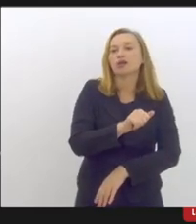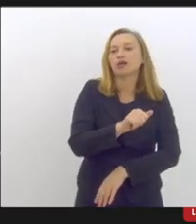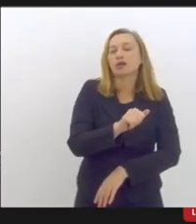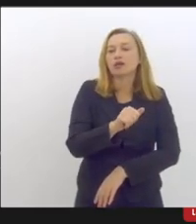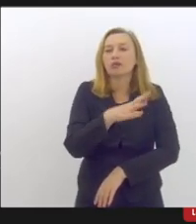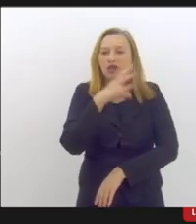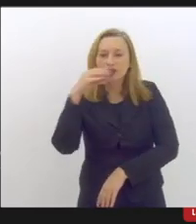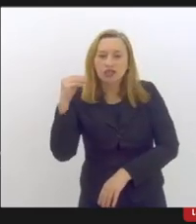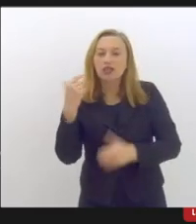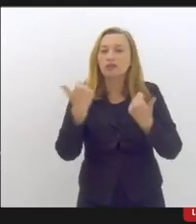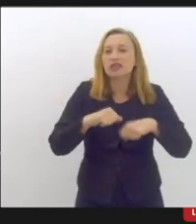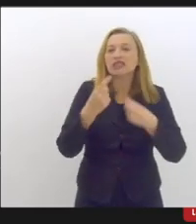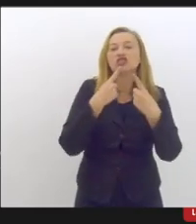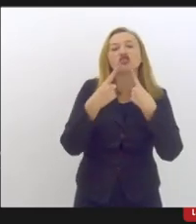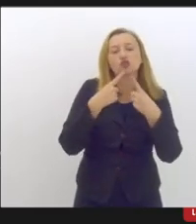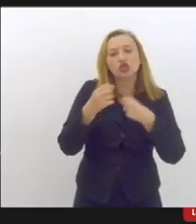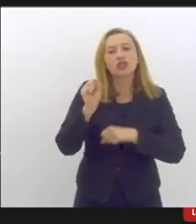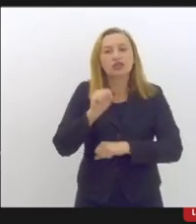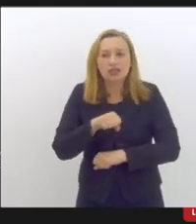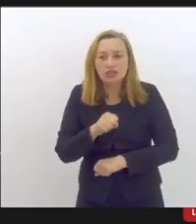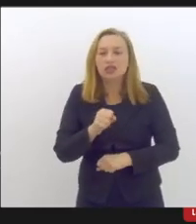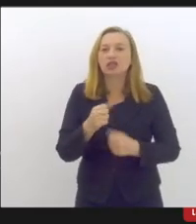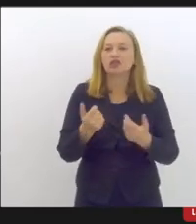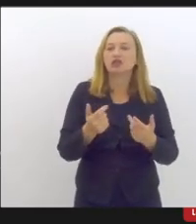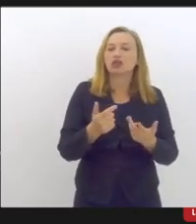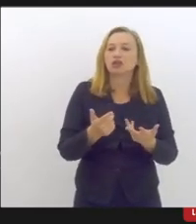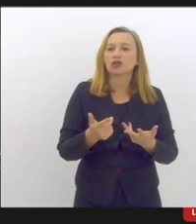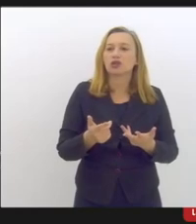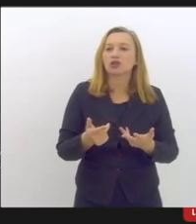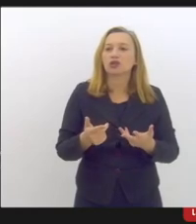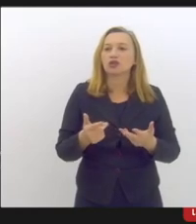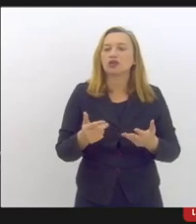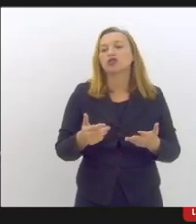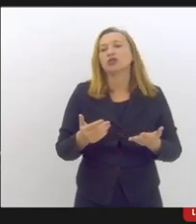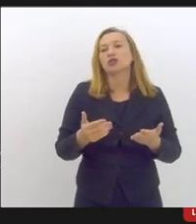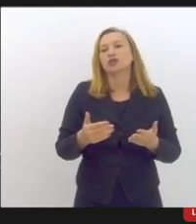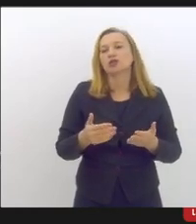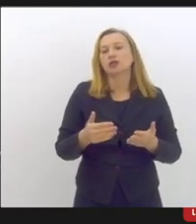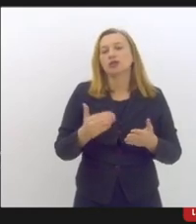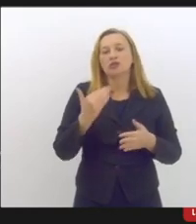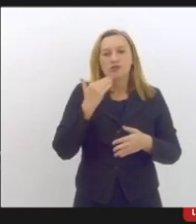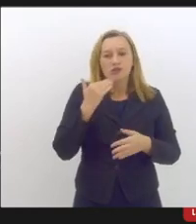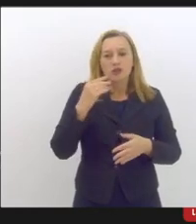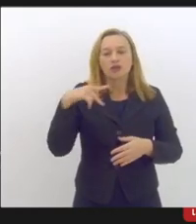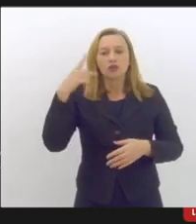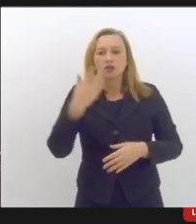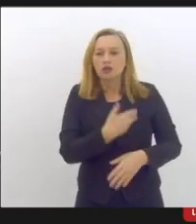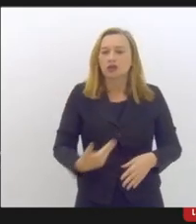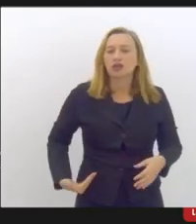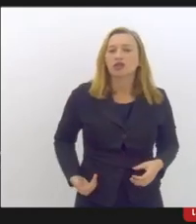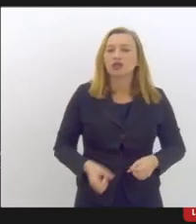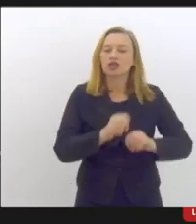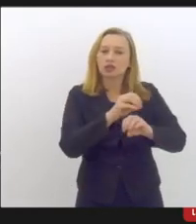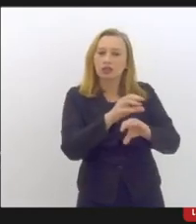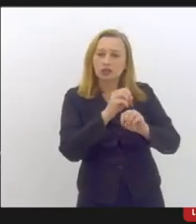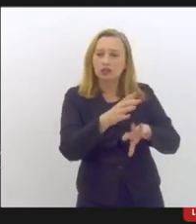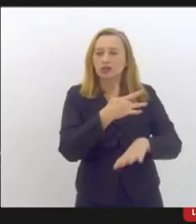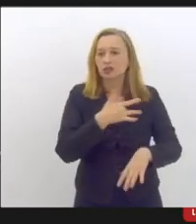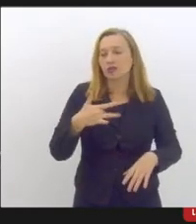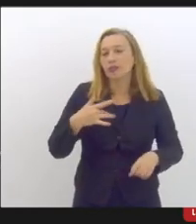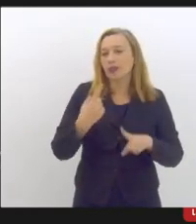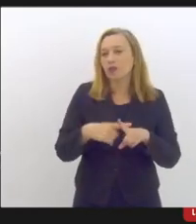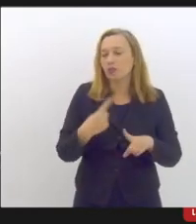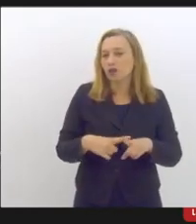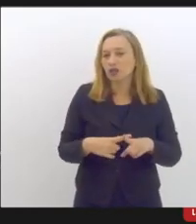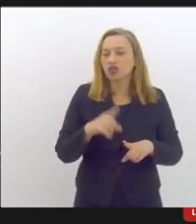acho que a gente precisa discutir mesmo aqui sobre os desmontes de política pública da educação, da saúde porque a gente